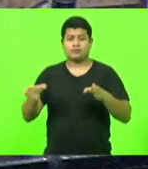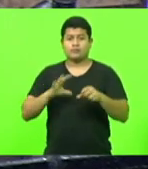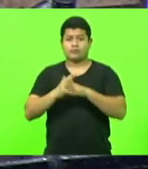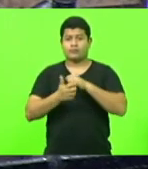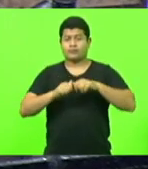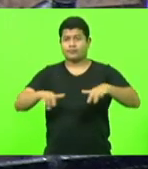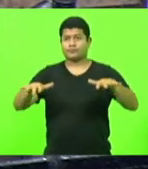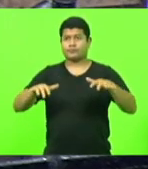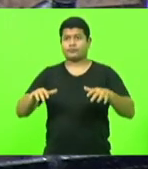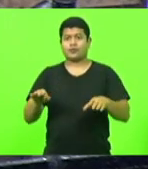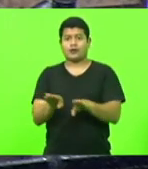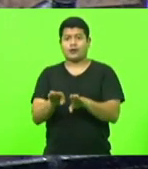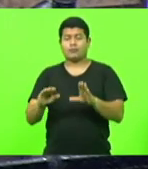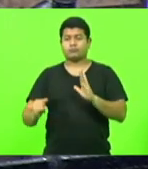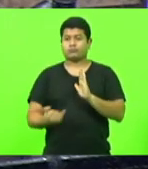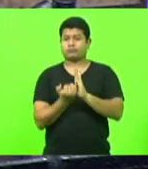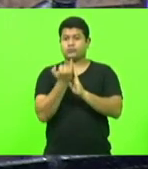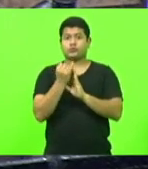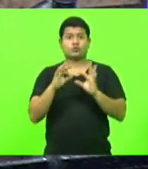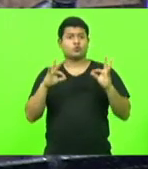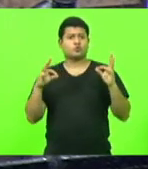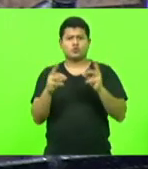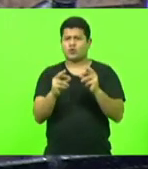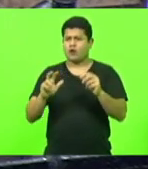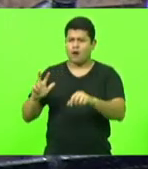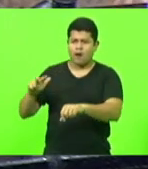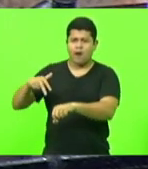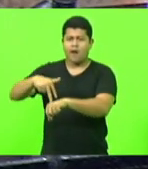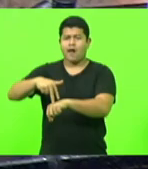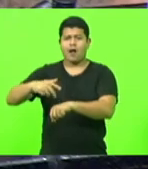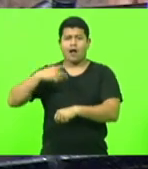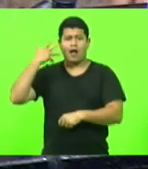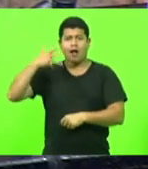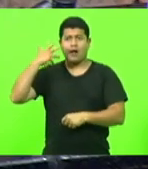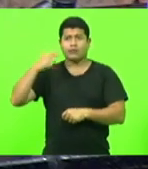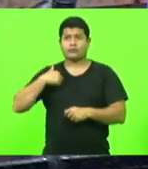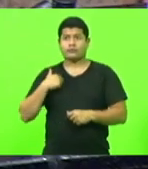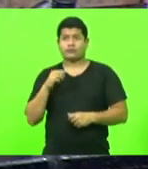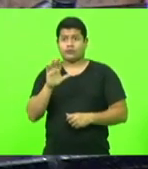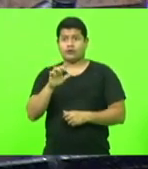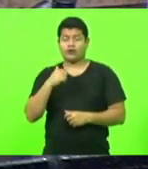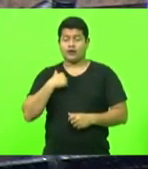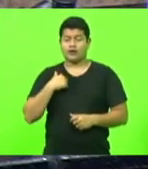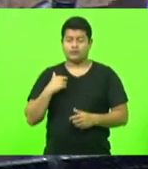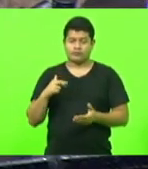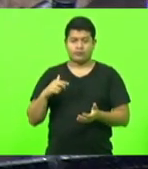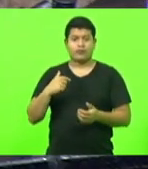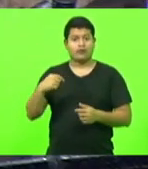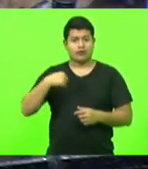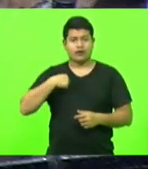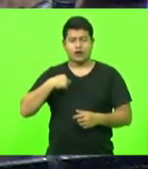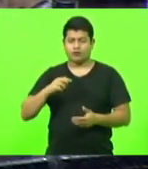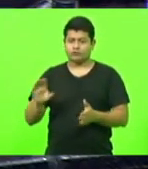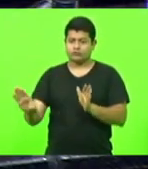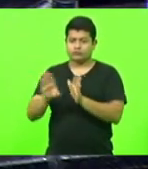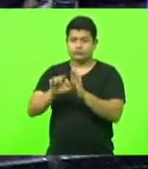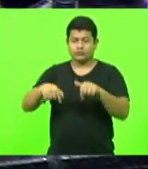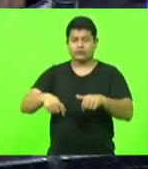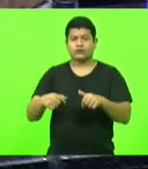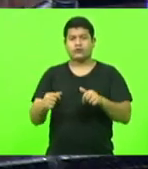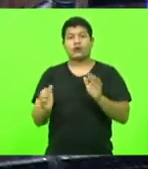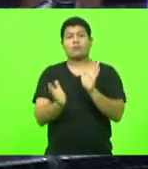sentiram a inflação. Todo mundo enche a boca para falar. Aí eu venho aqui e trago uma proposta para essa casa,